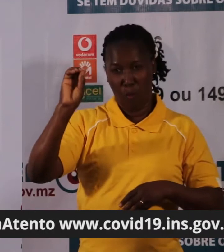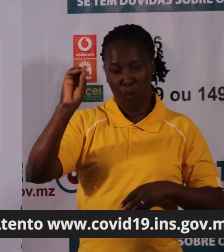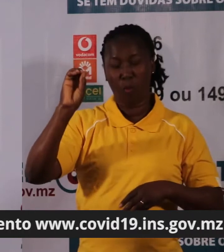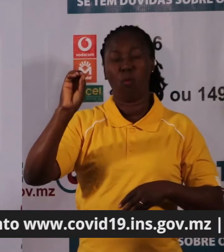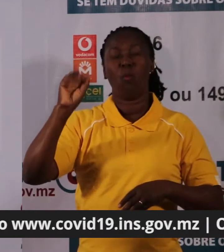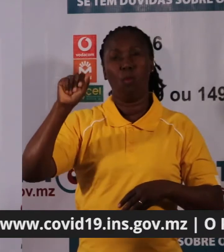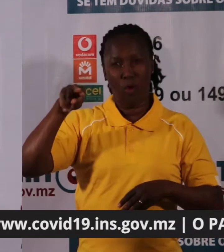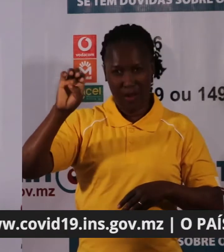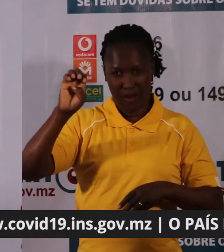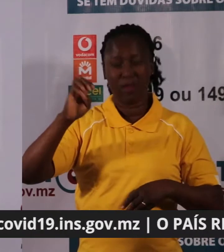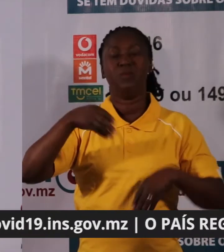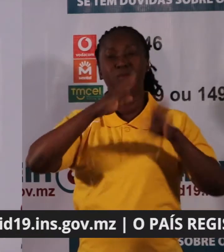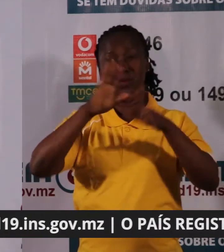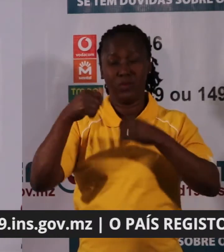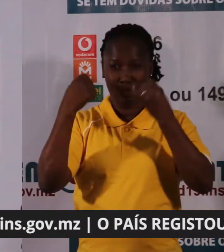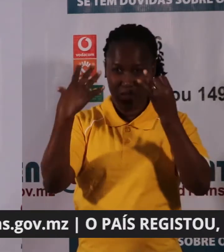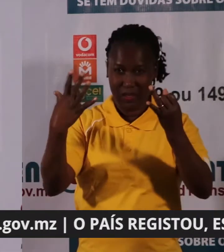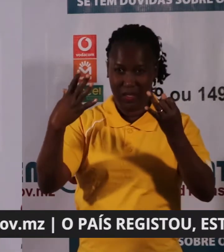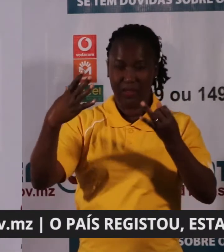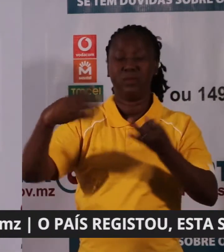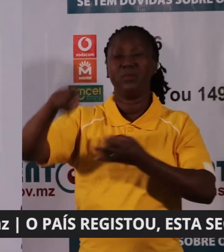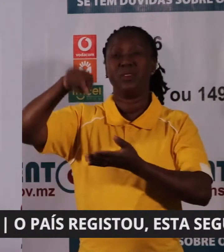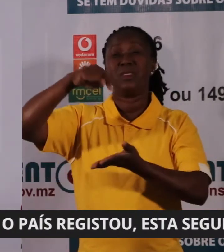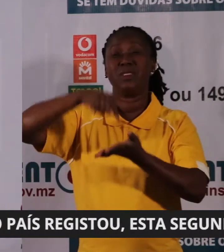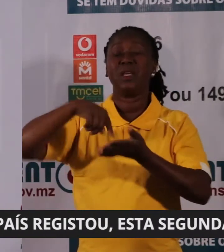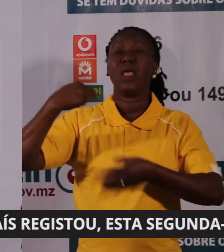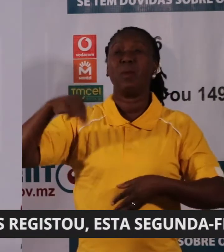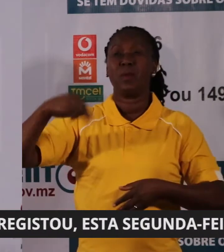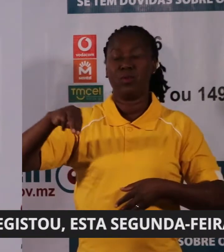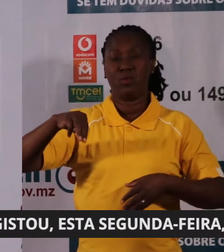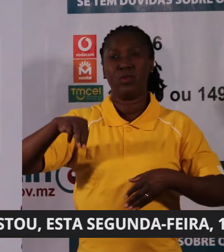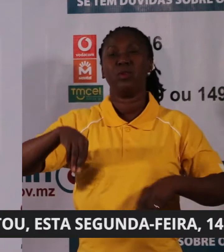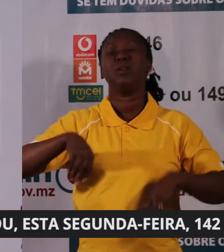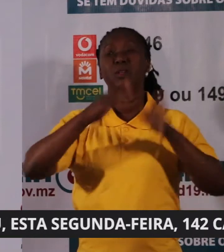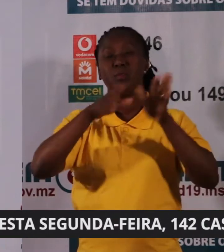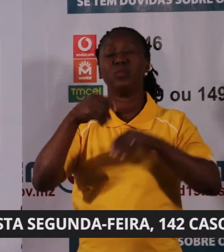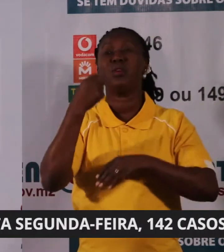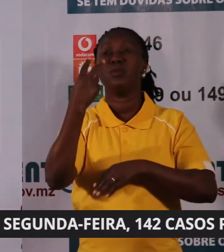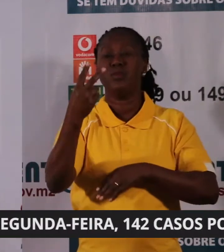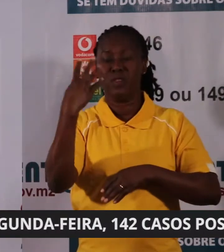no distrito de Nampula.